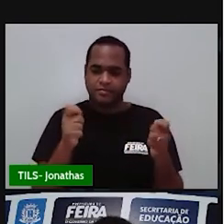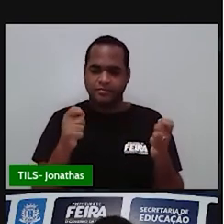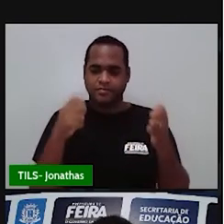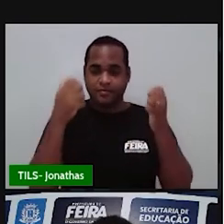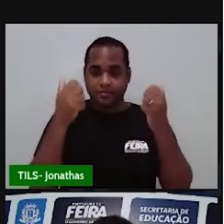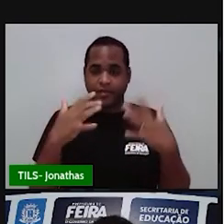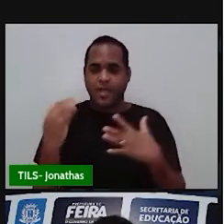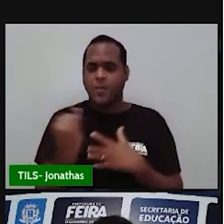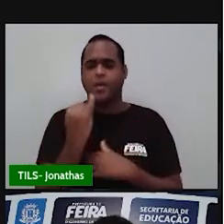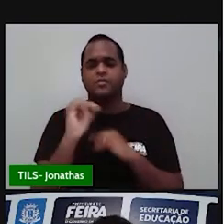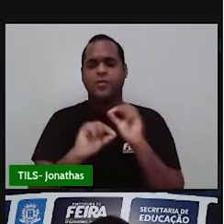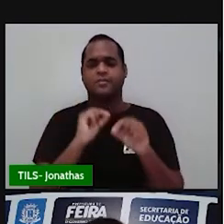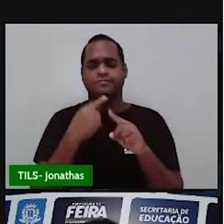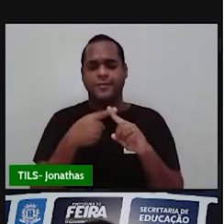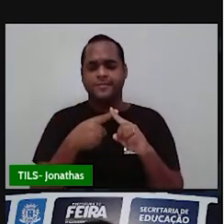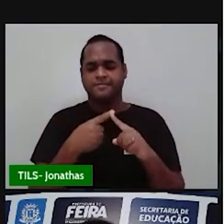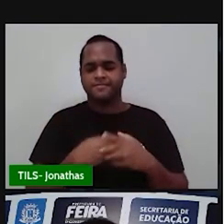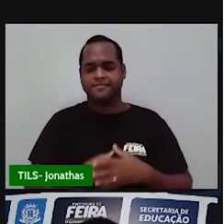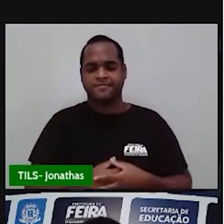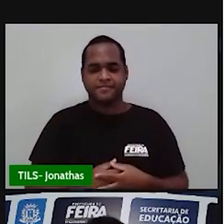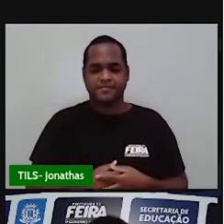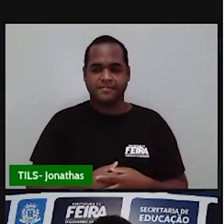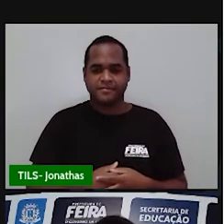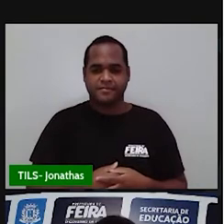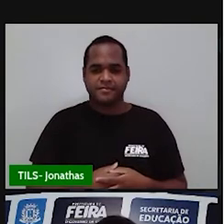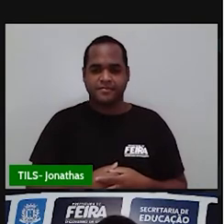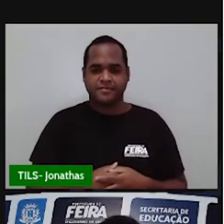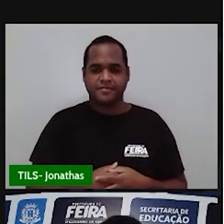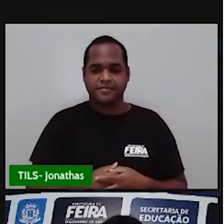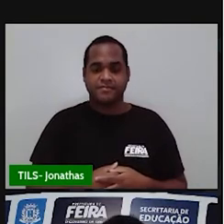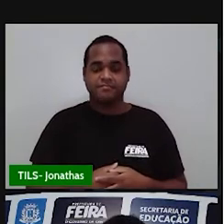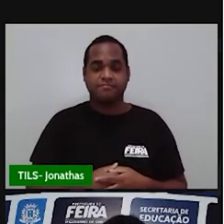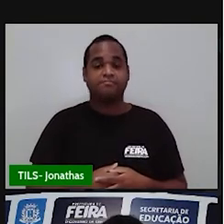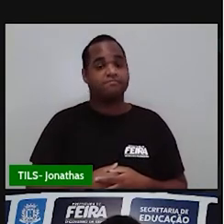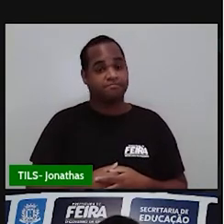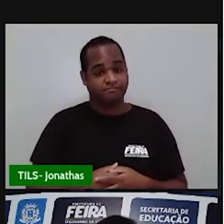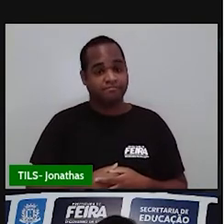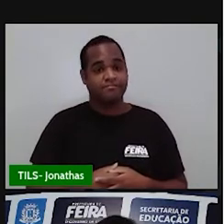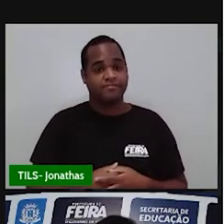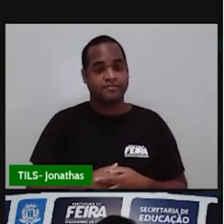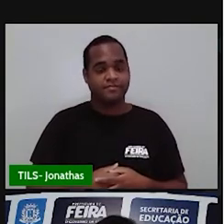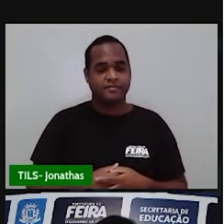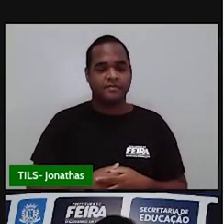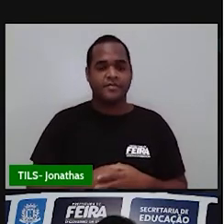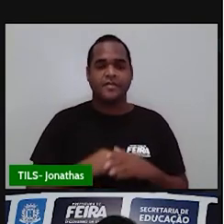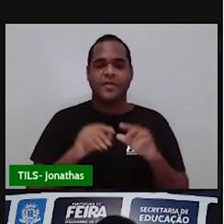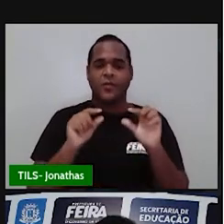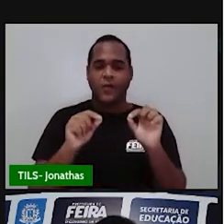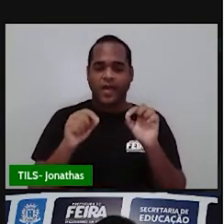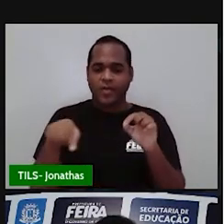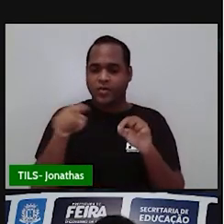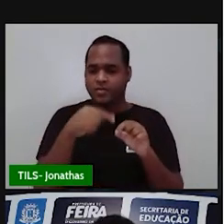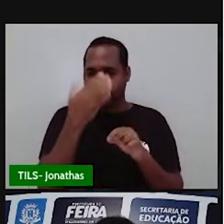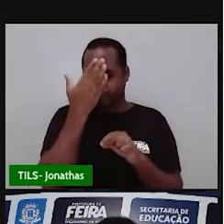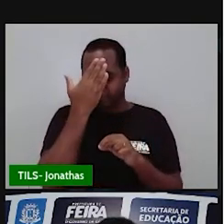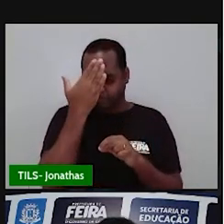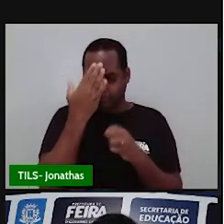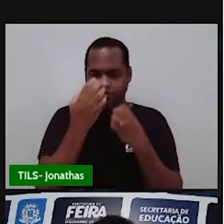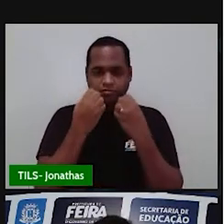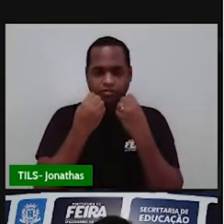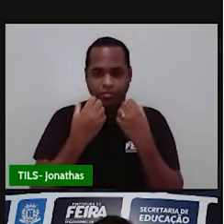importante, tá bom? Bom, e para a gente saber